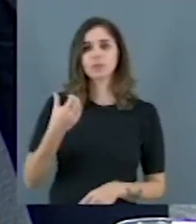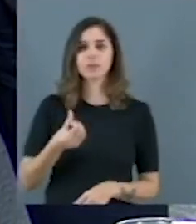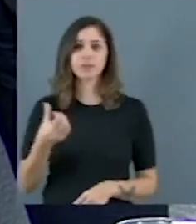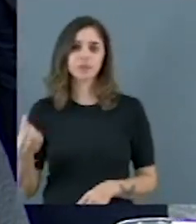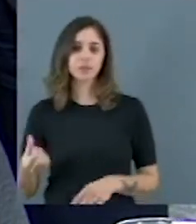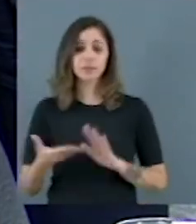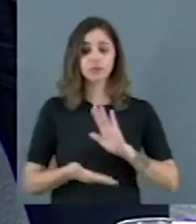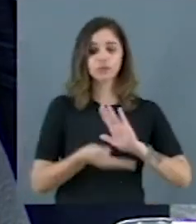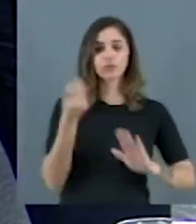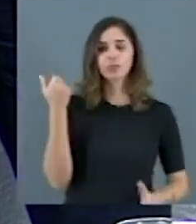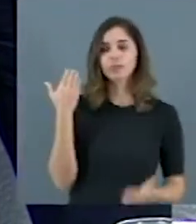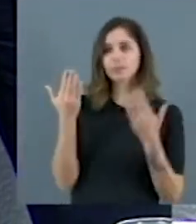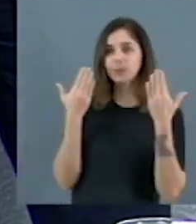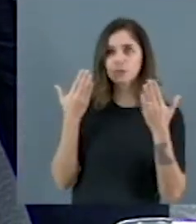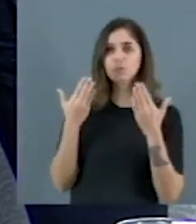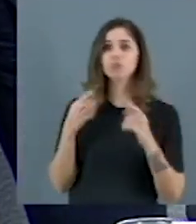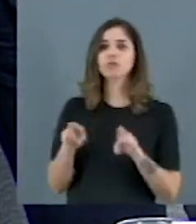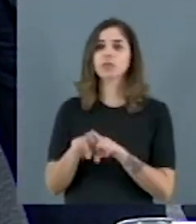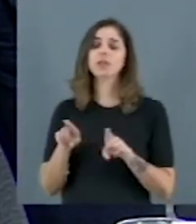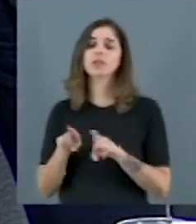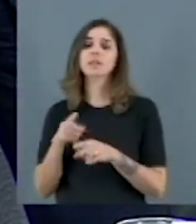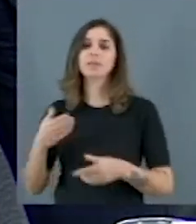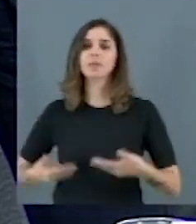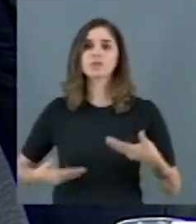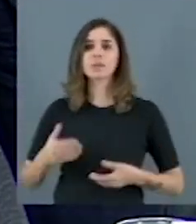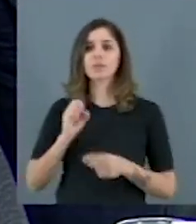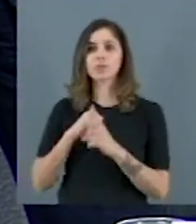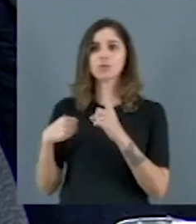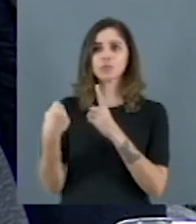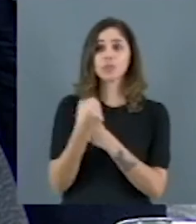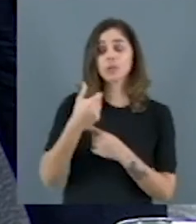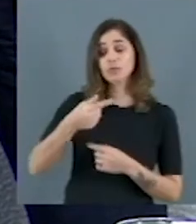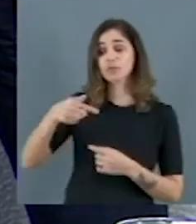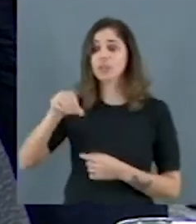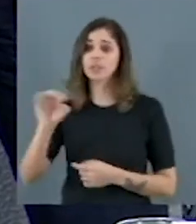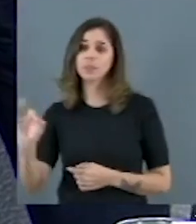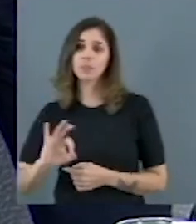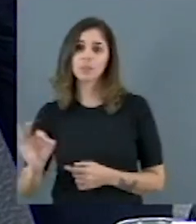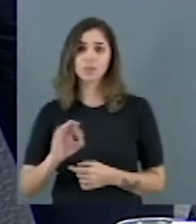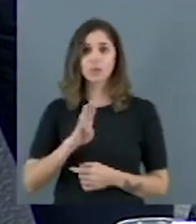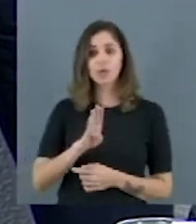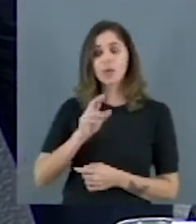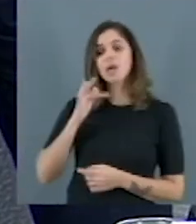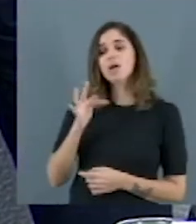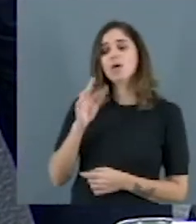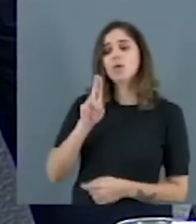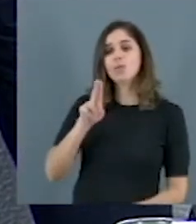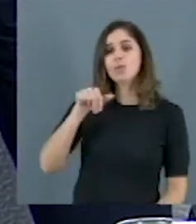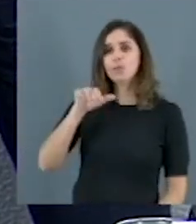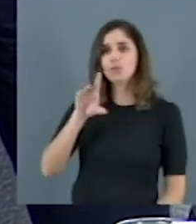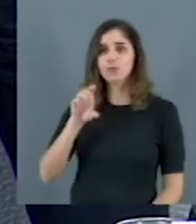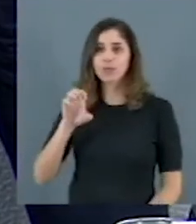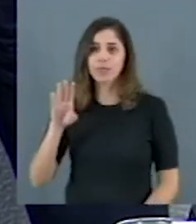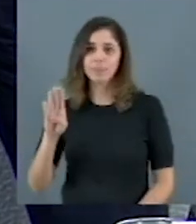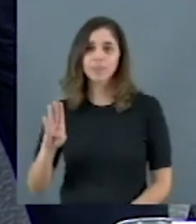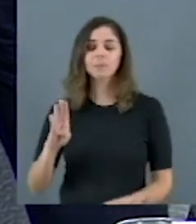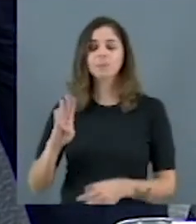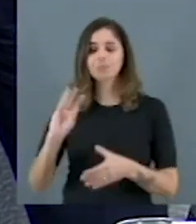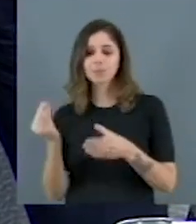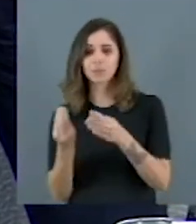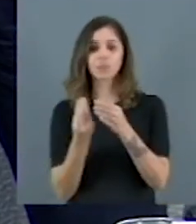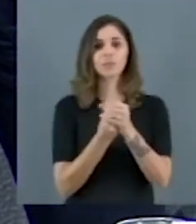psicologia e o serviço social dos 70% do FUNDEB e colocando, portanto, nos 30%